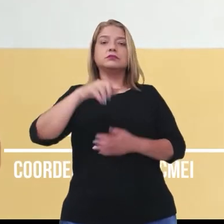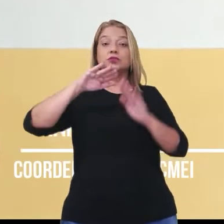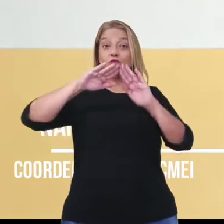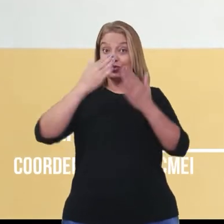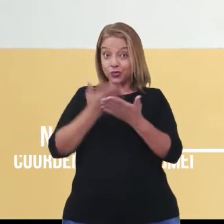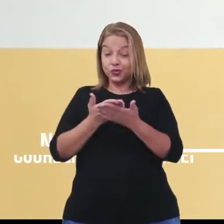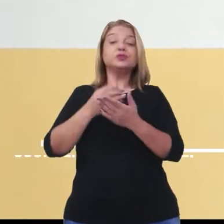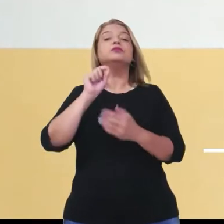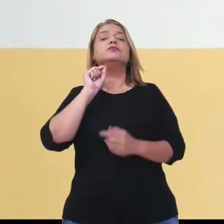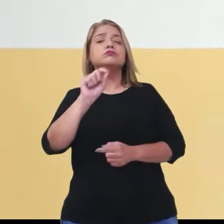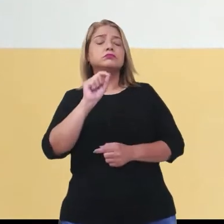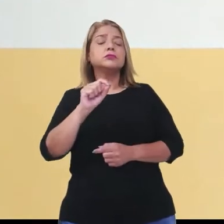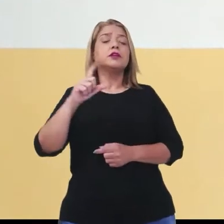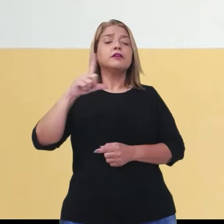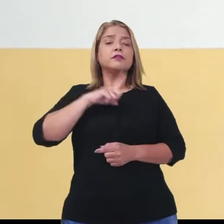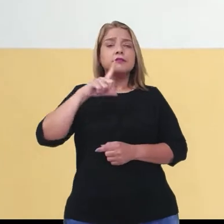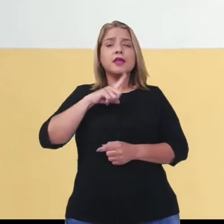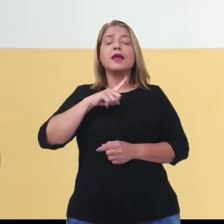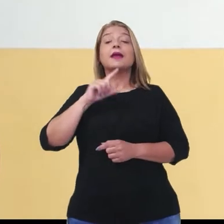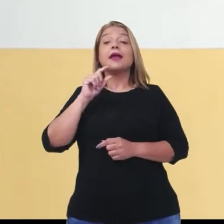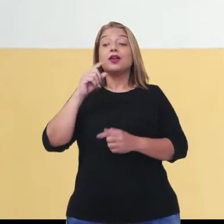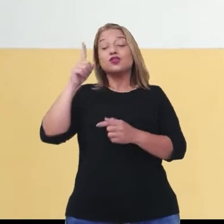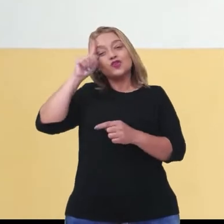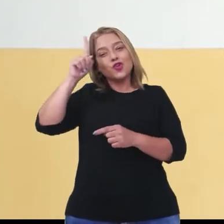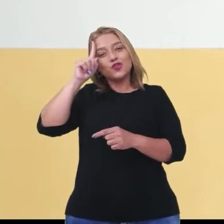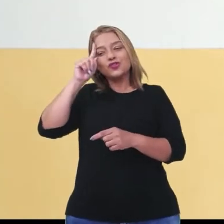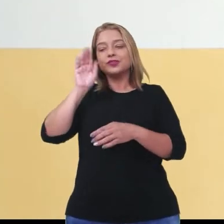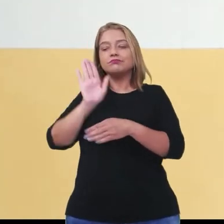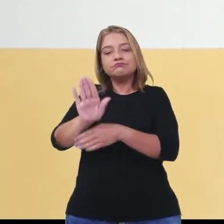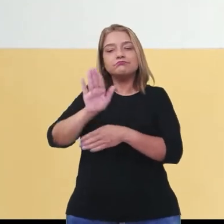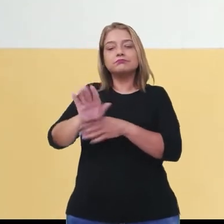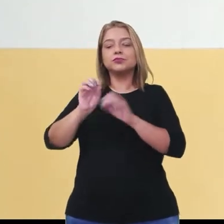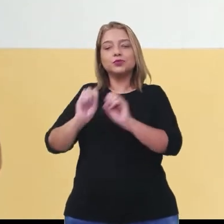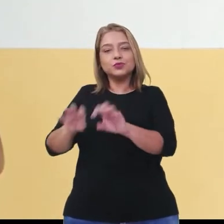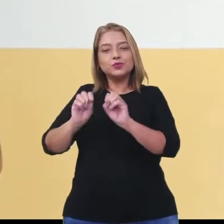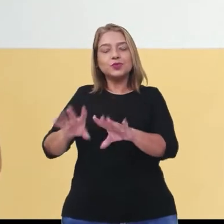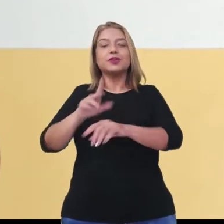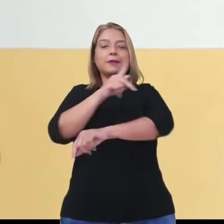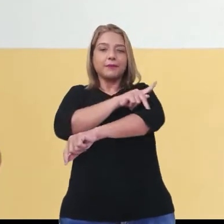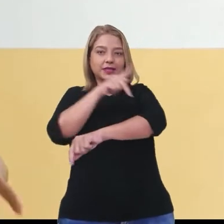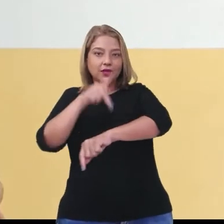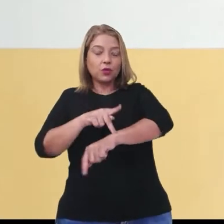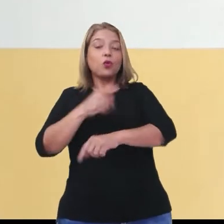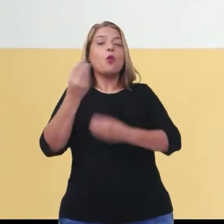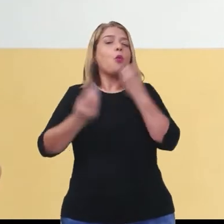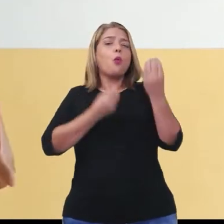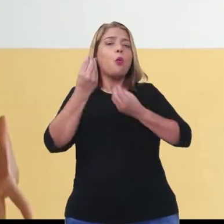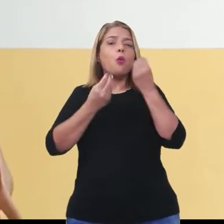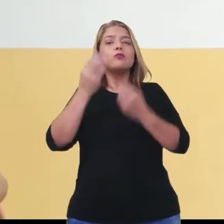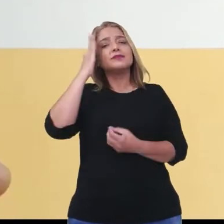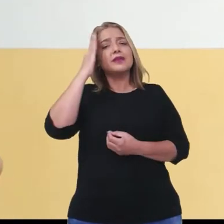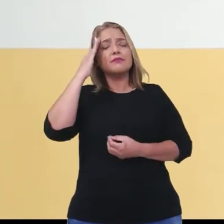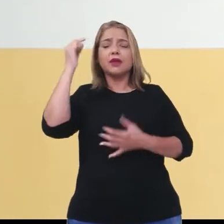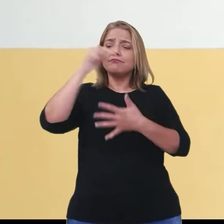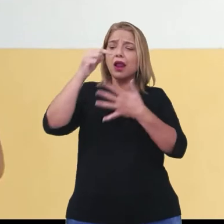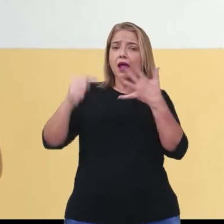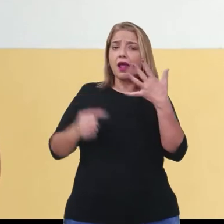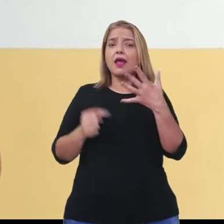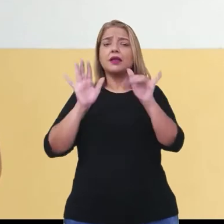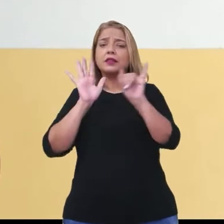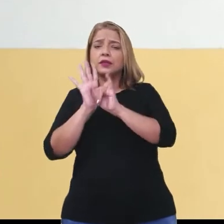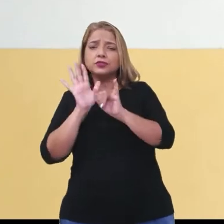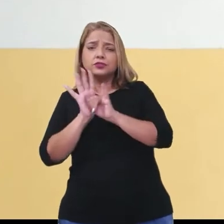faz parte das práticas educativas e pedagógicas a realização de atividades envolvendo as questões de identidade e